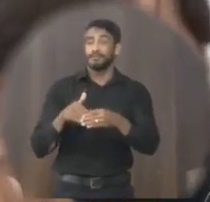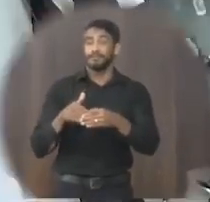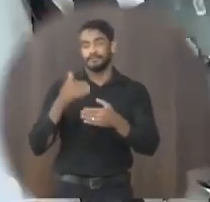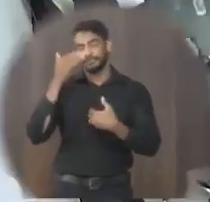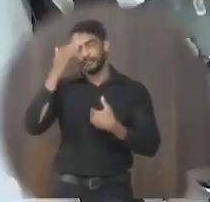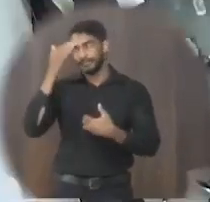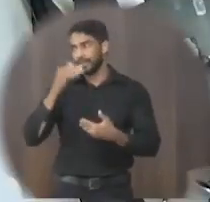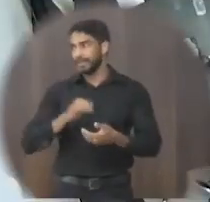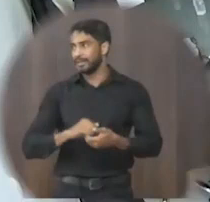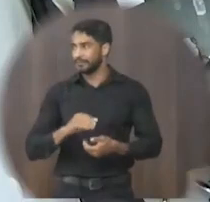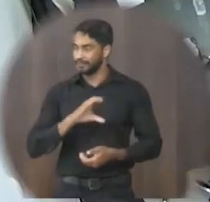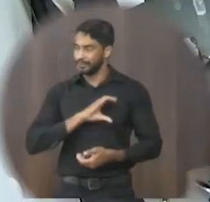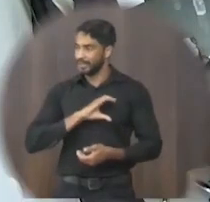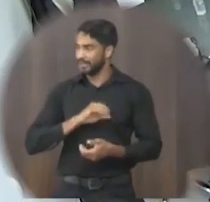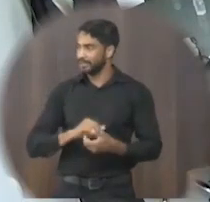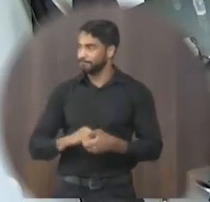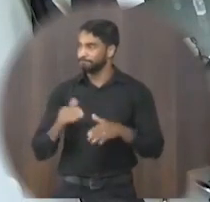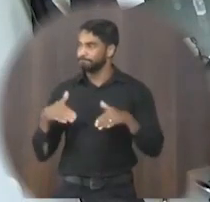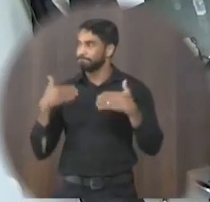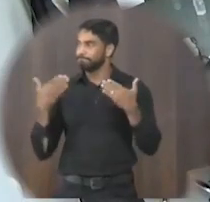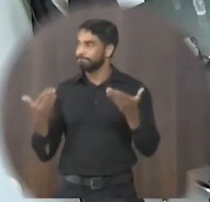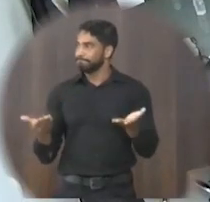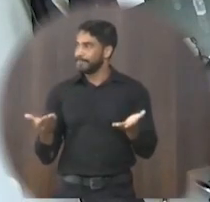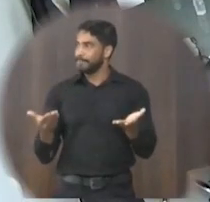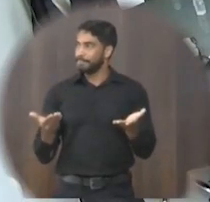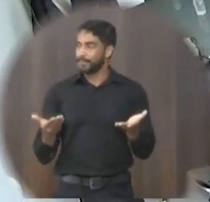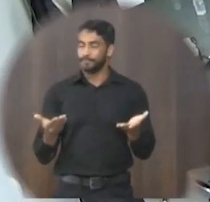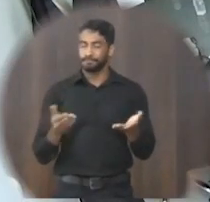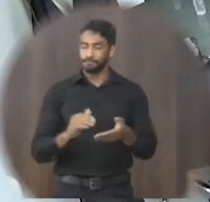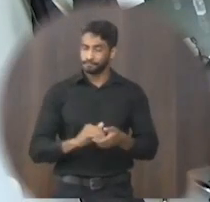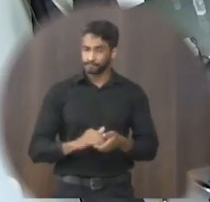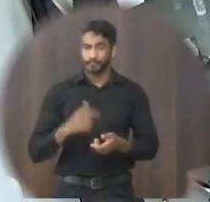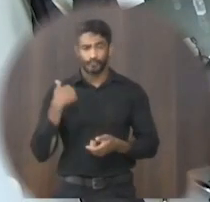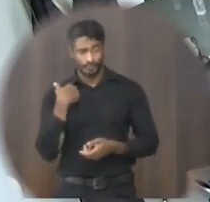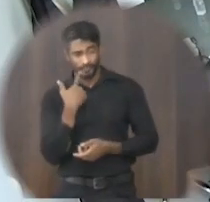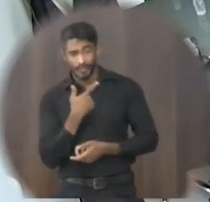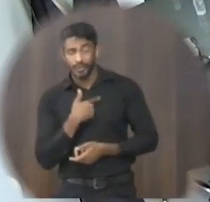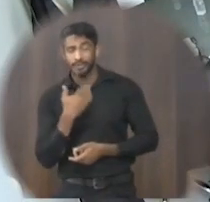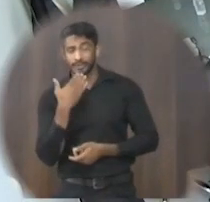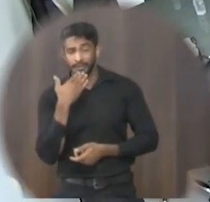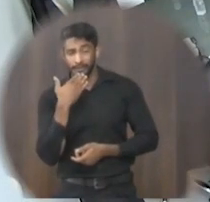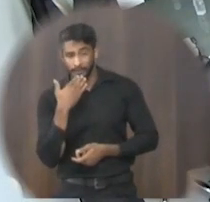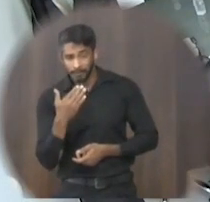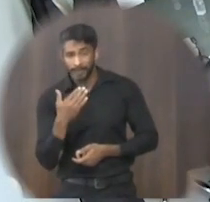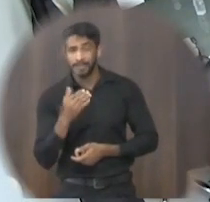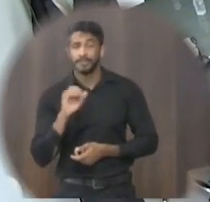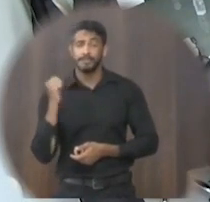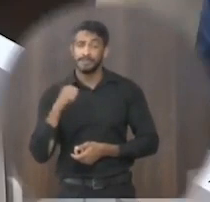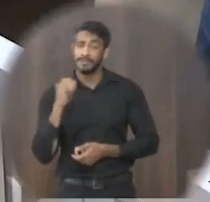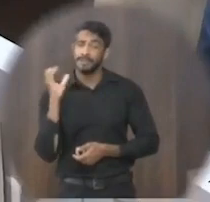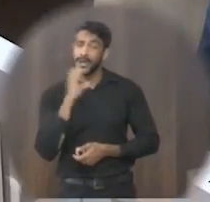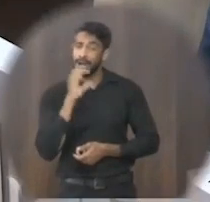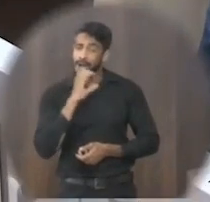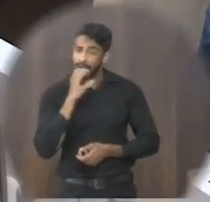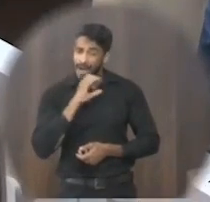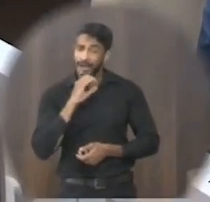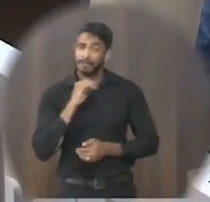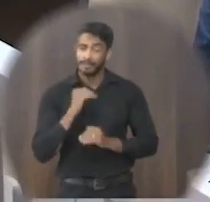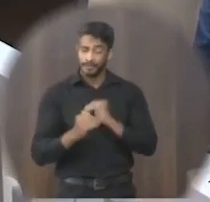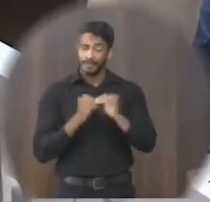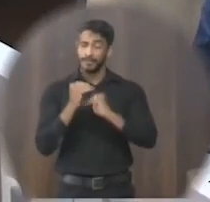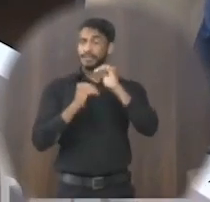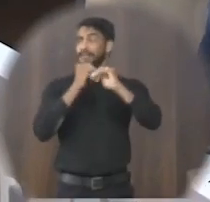obrigada então dessa forma a gente pede agilidade e celeridade nesse processo